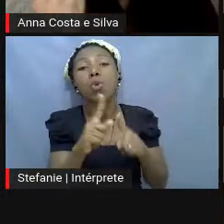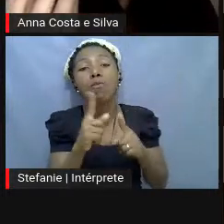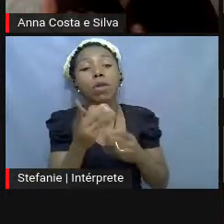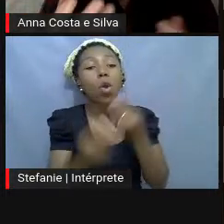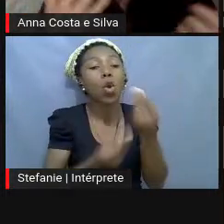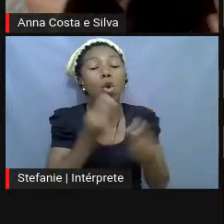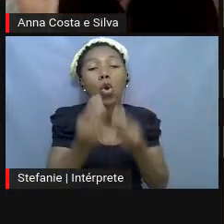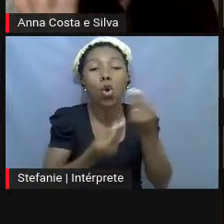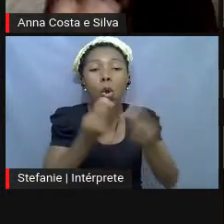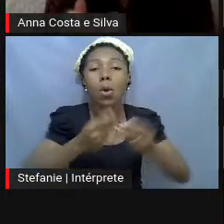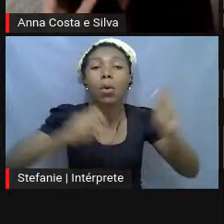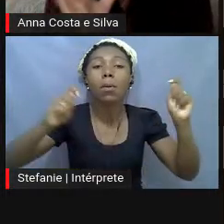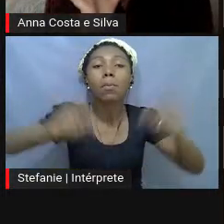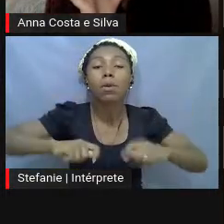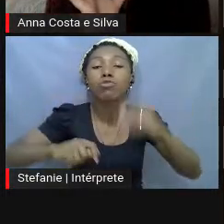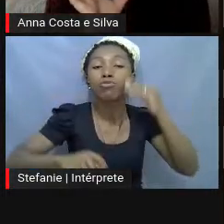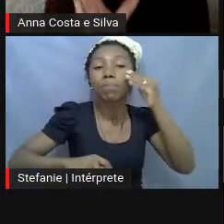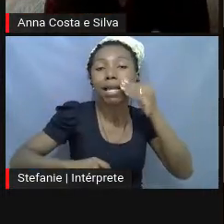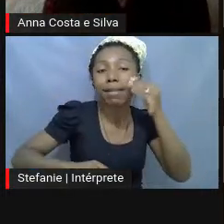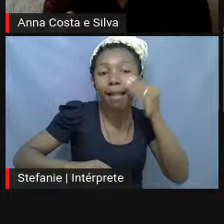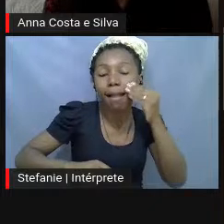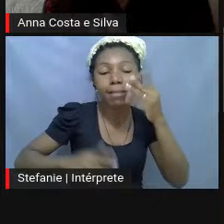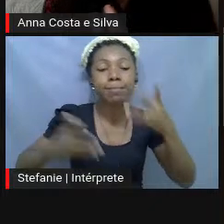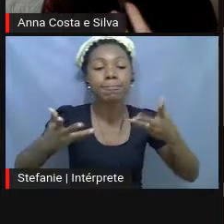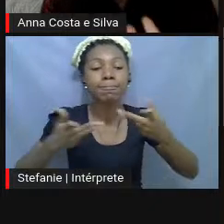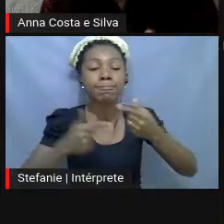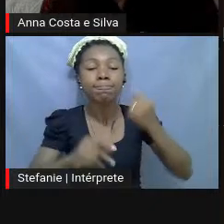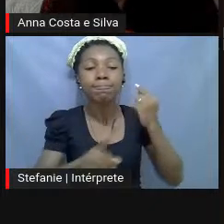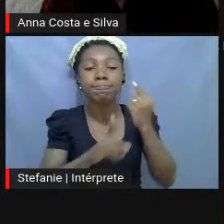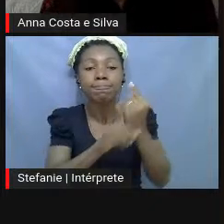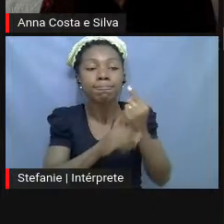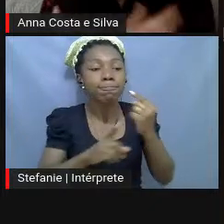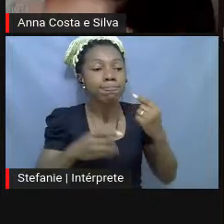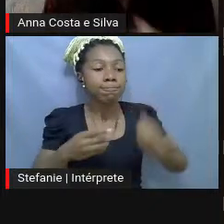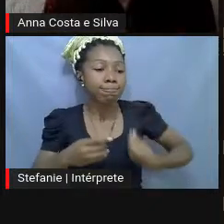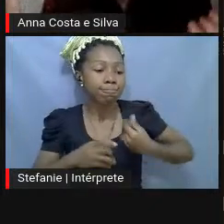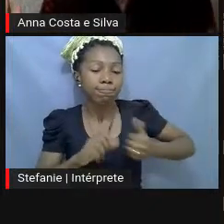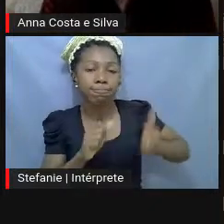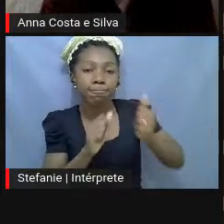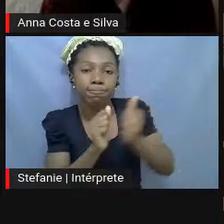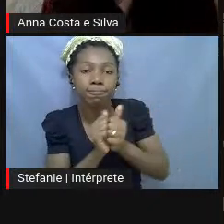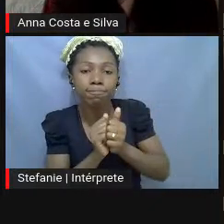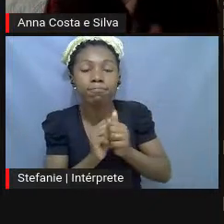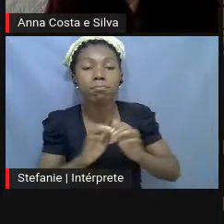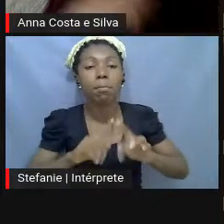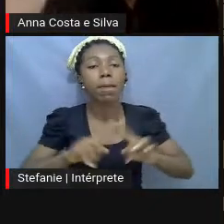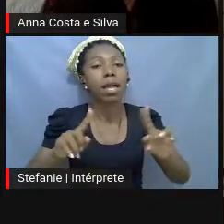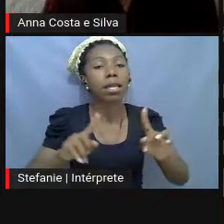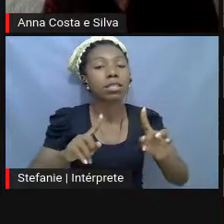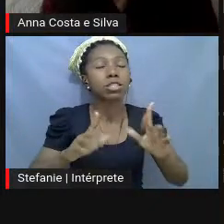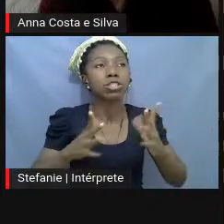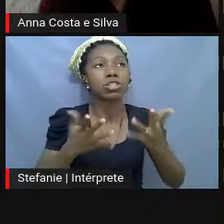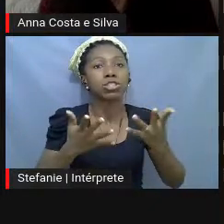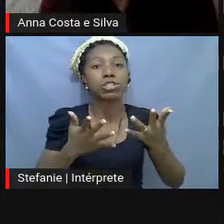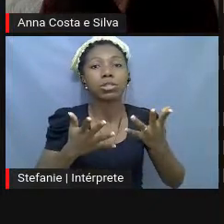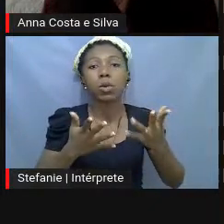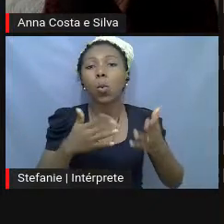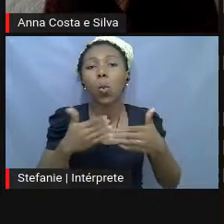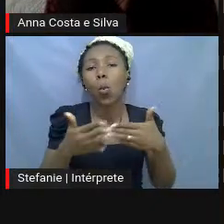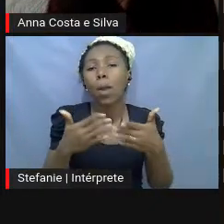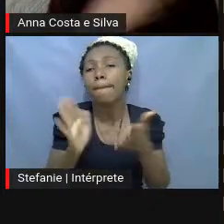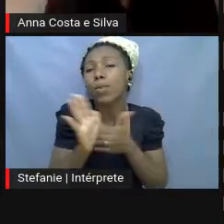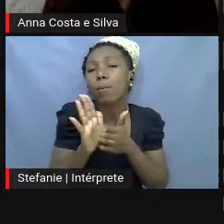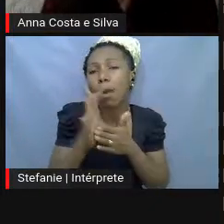estéticas e de maravilhamento, de encontro e de estar junto dentro do que for que me propusessem